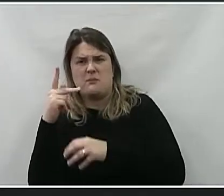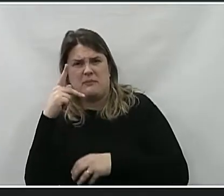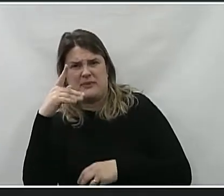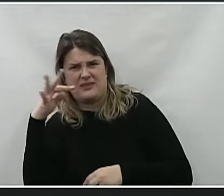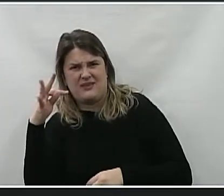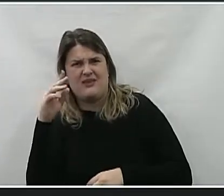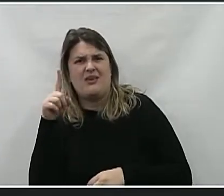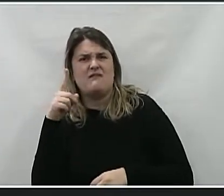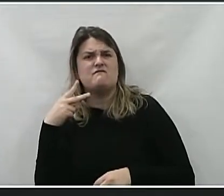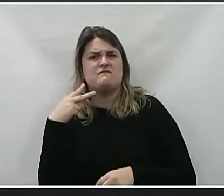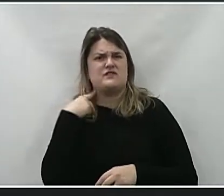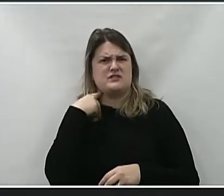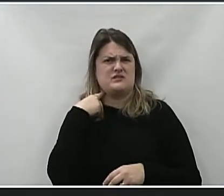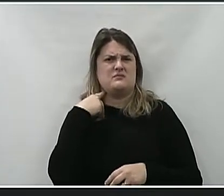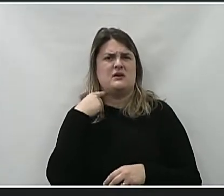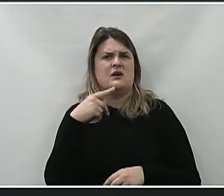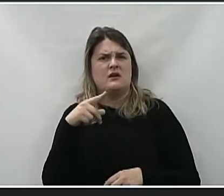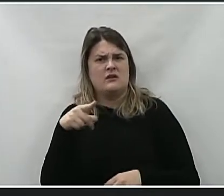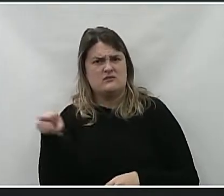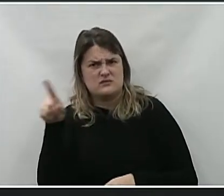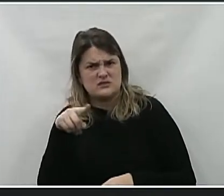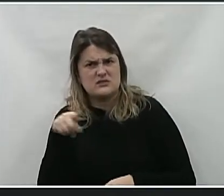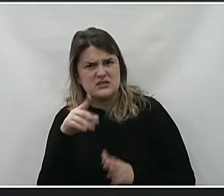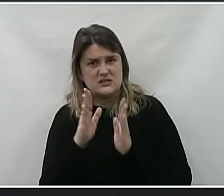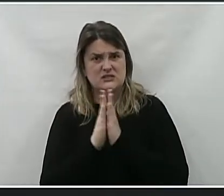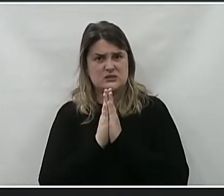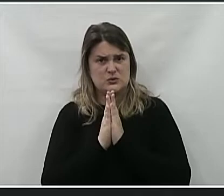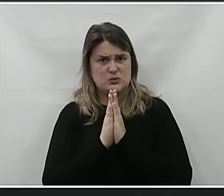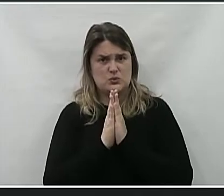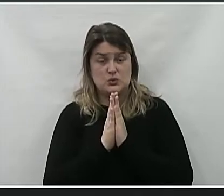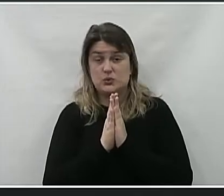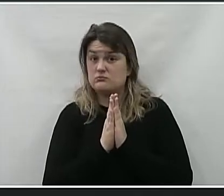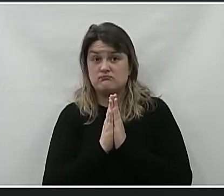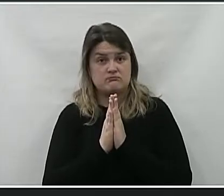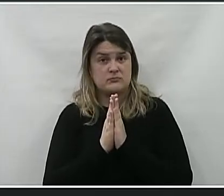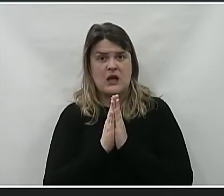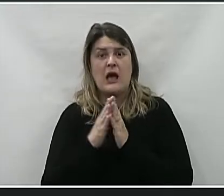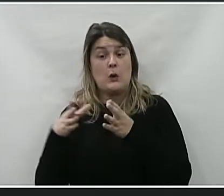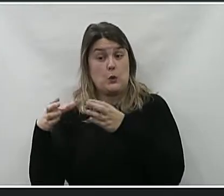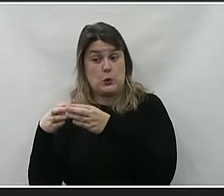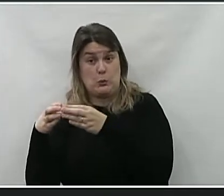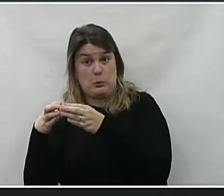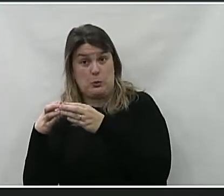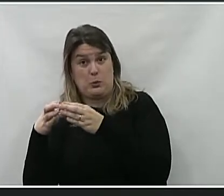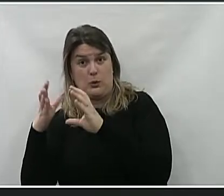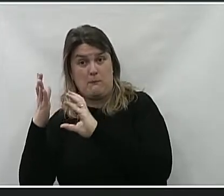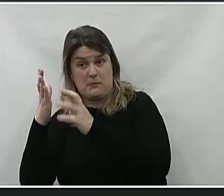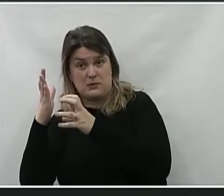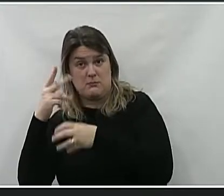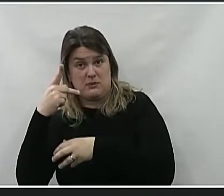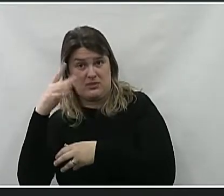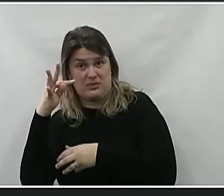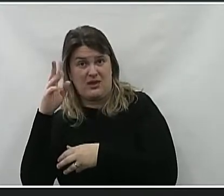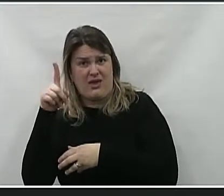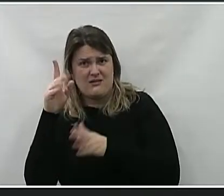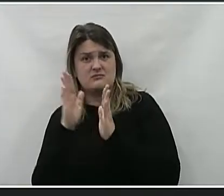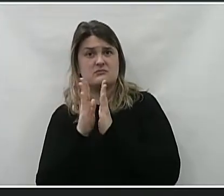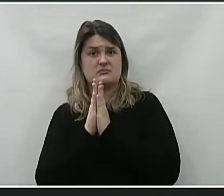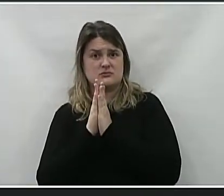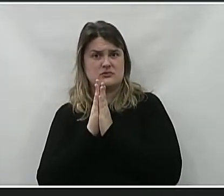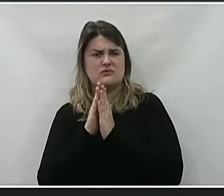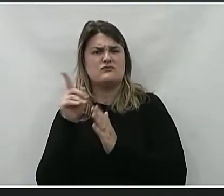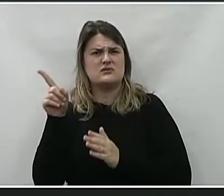Vítima do quê? Vocês são santos. O grupo do PT é santo. Então, me